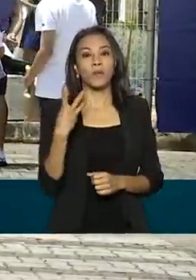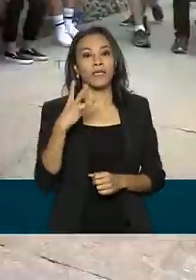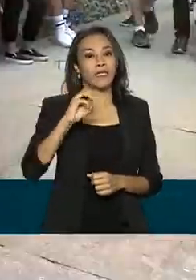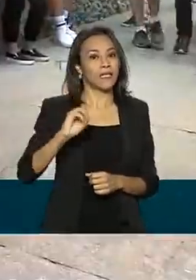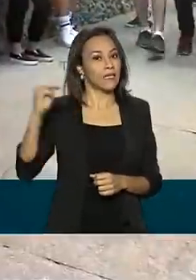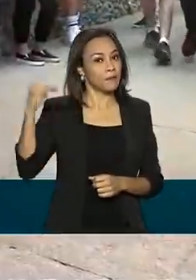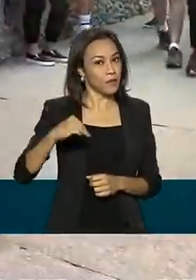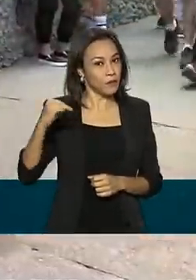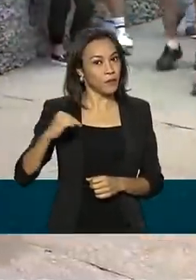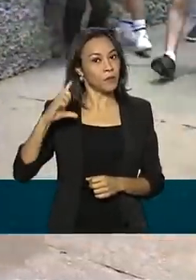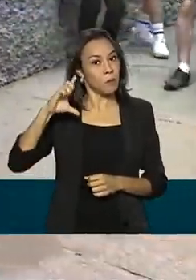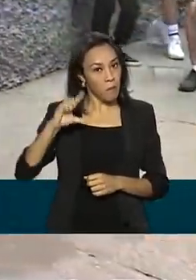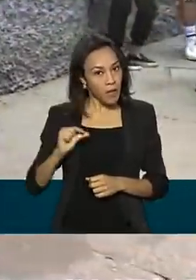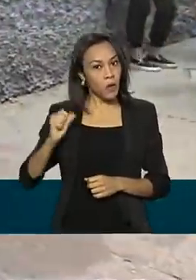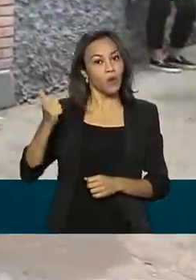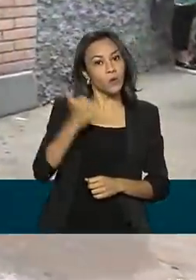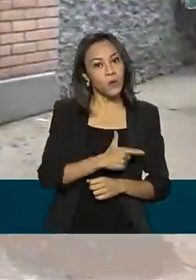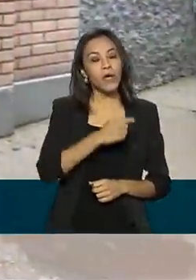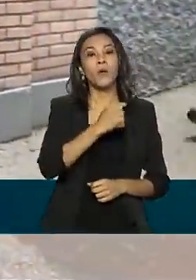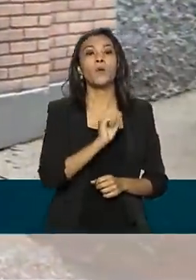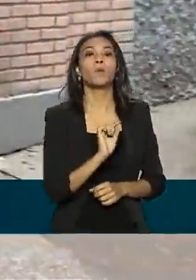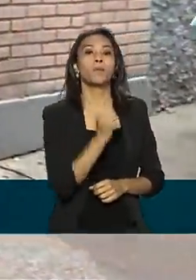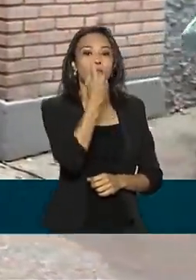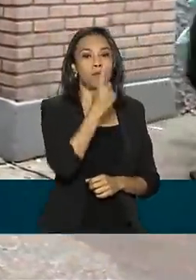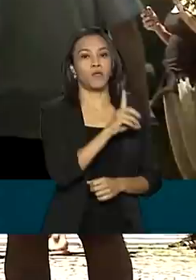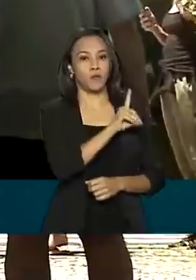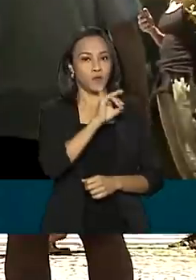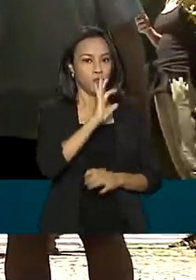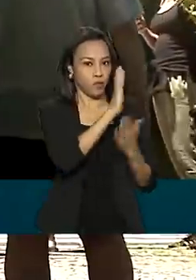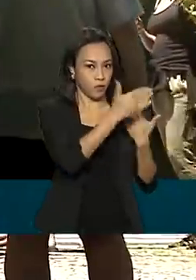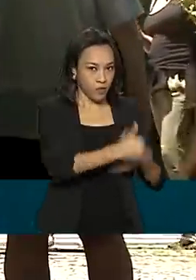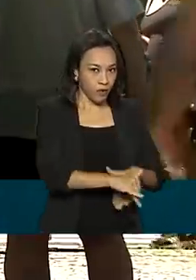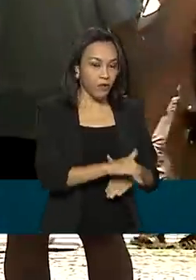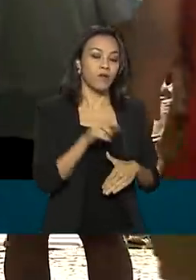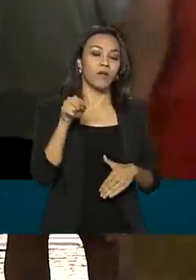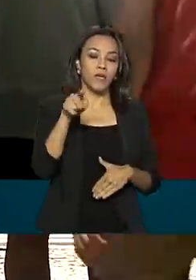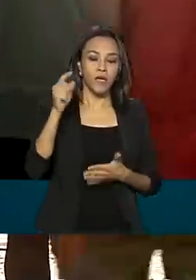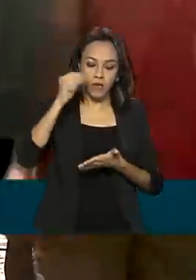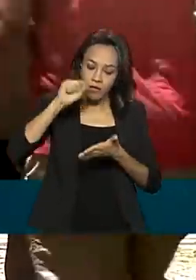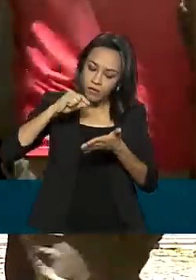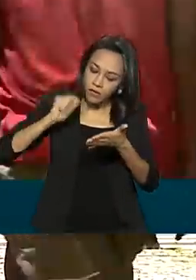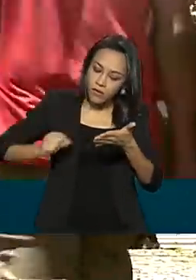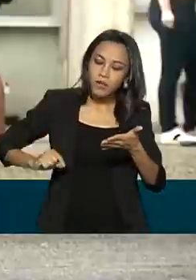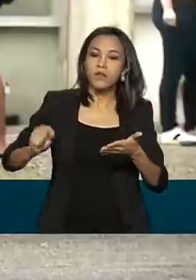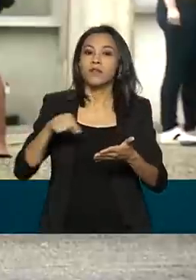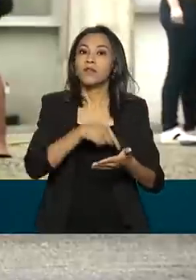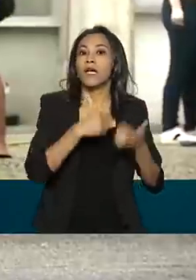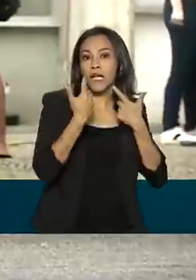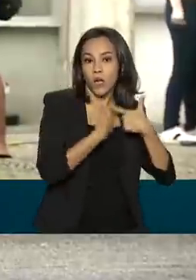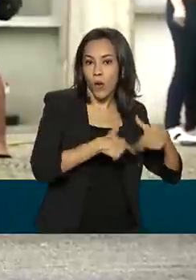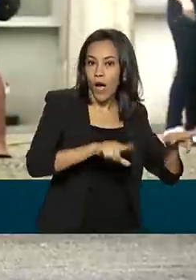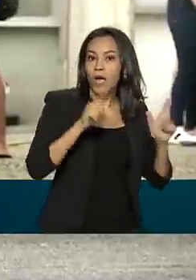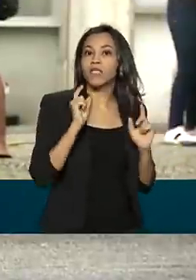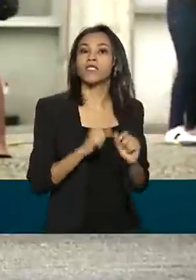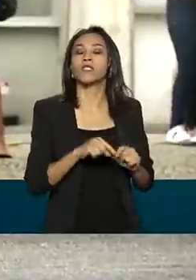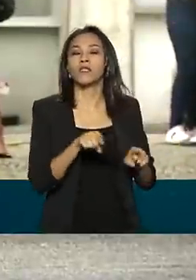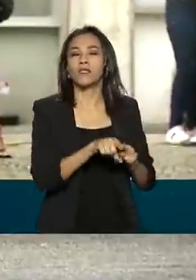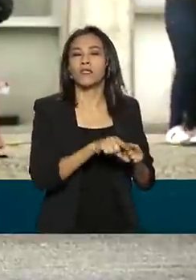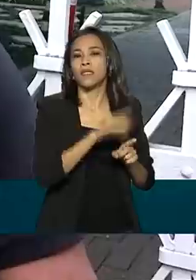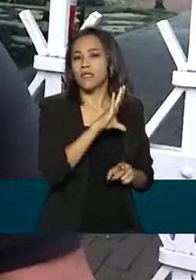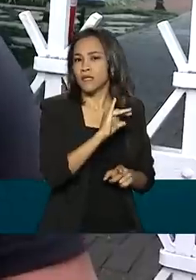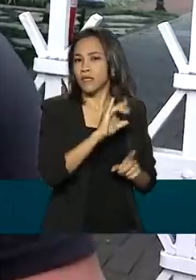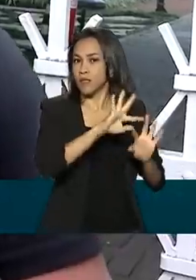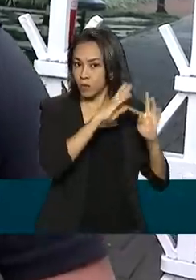minutos a menos em relação ao primeiro dia do exame, quando os alunos responderam questões de linguagens e ciências humanas, além da